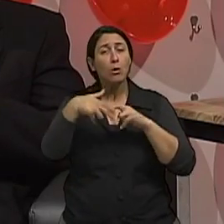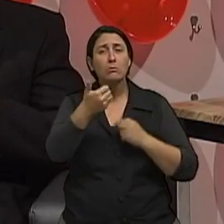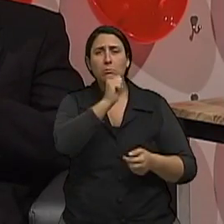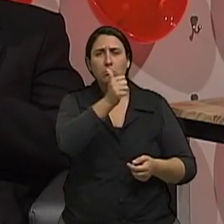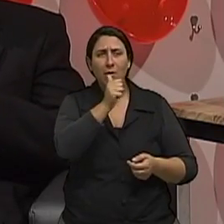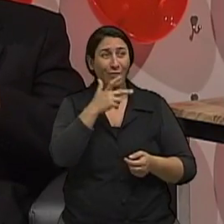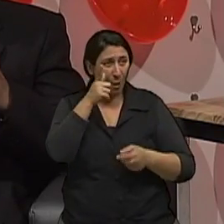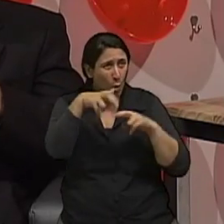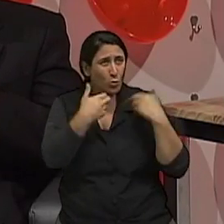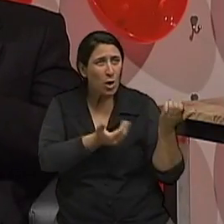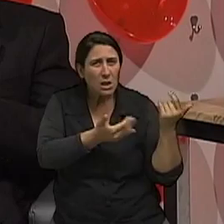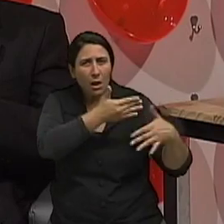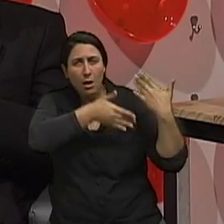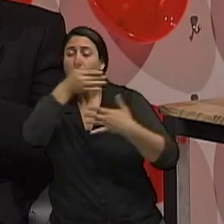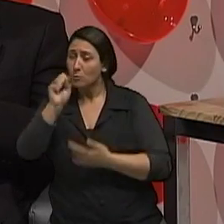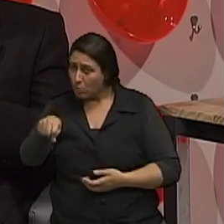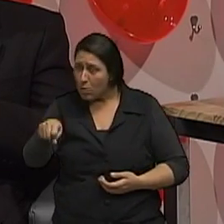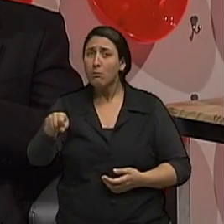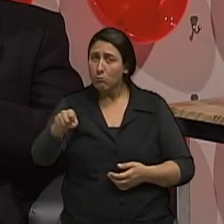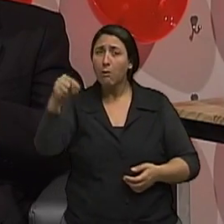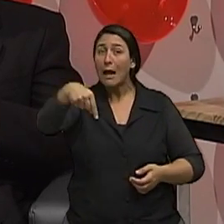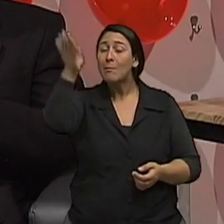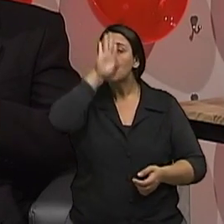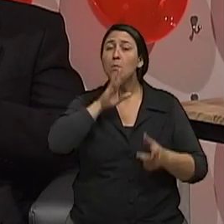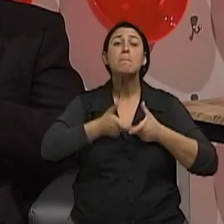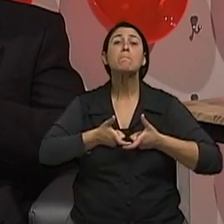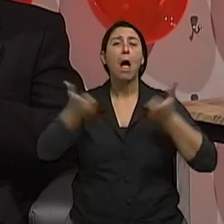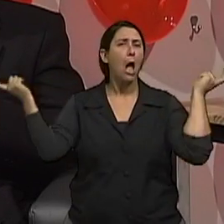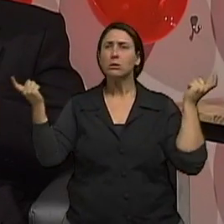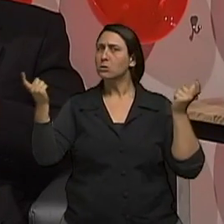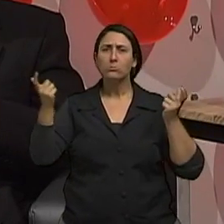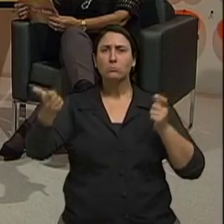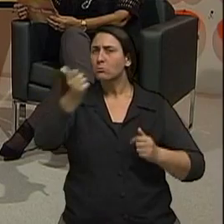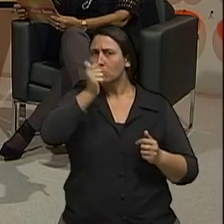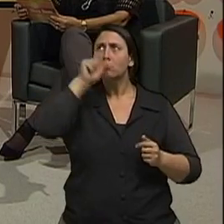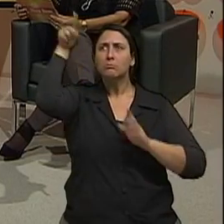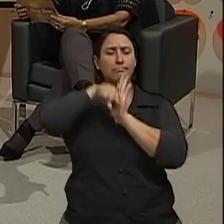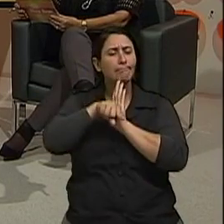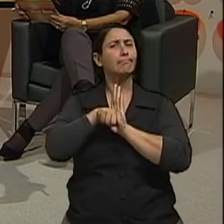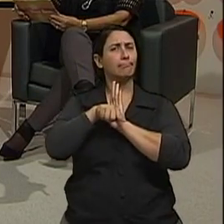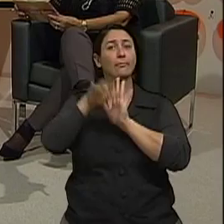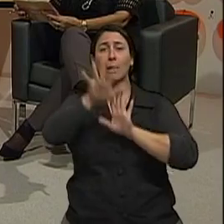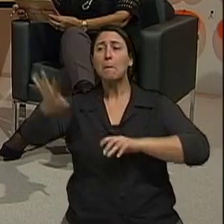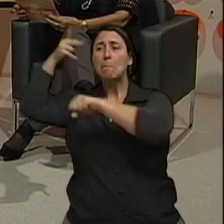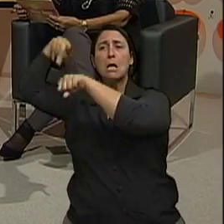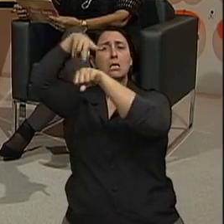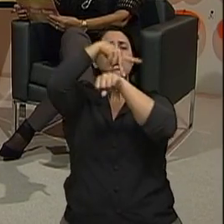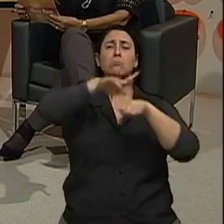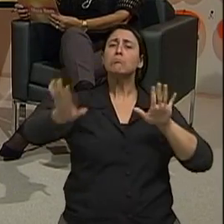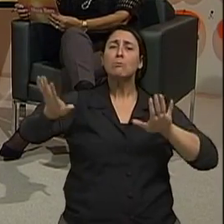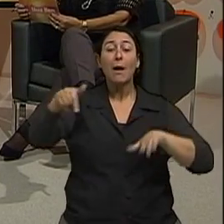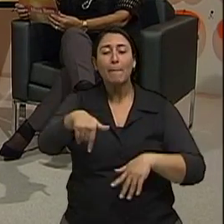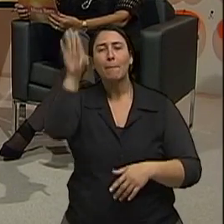adolescência, doutor. Sim, mas certamente o efeito, quanto mais o indivíduo vai vivendo, mais ele vai consumindo o álcool, vai se expondo mais tempo, né? Então, muitas vezes não é a idade,